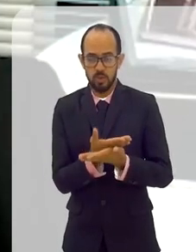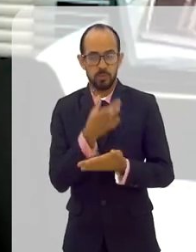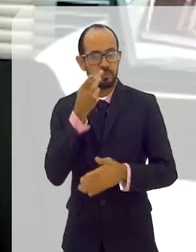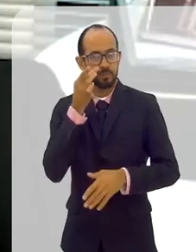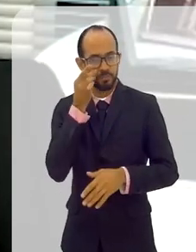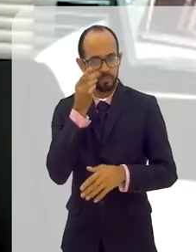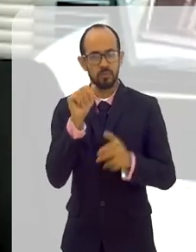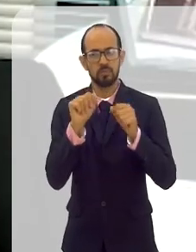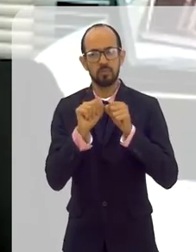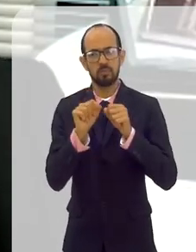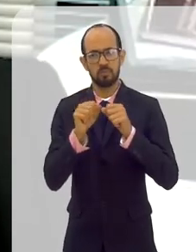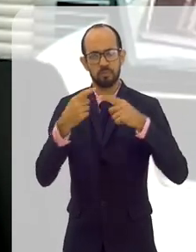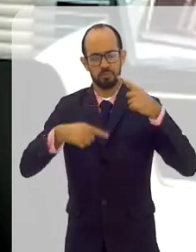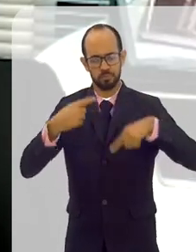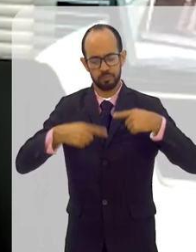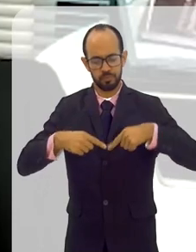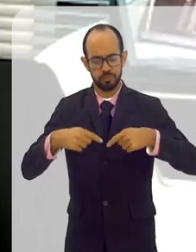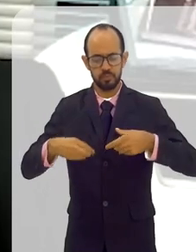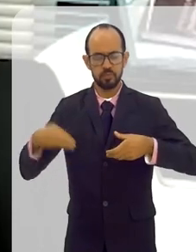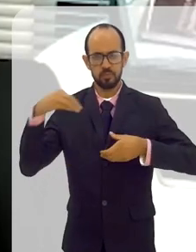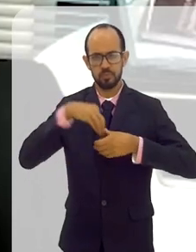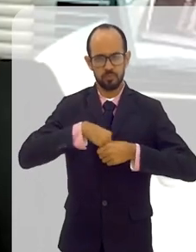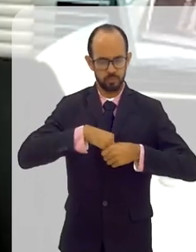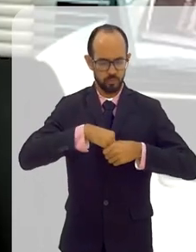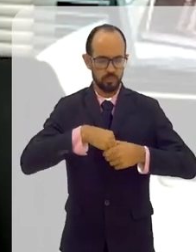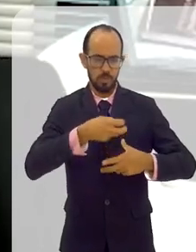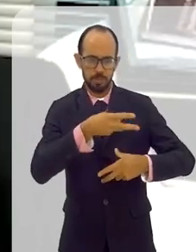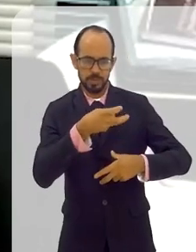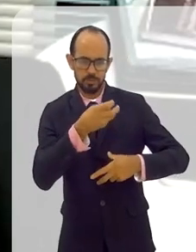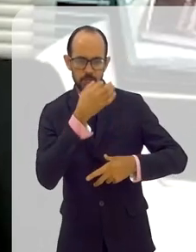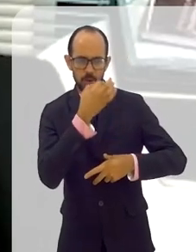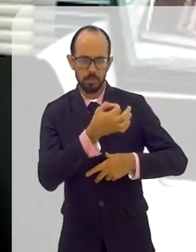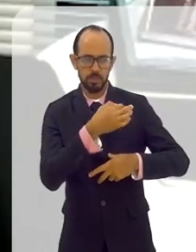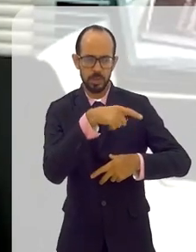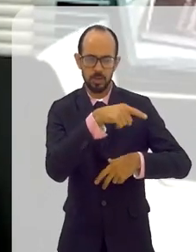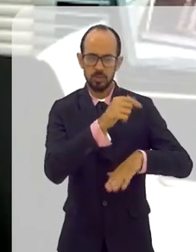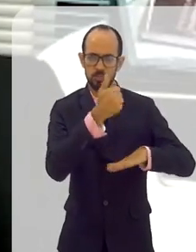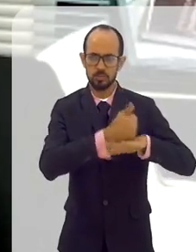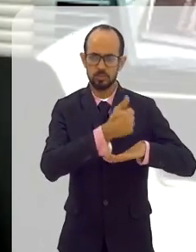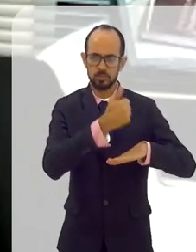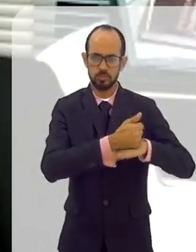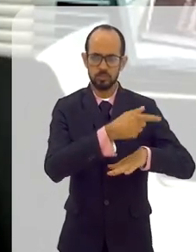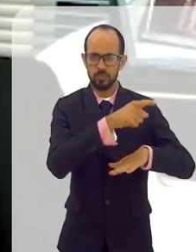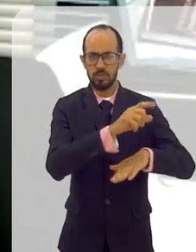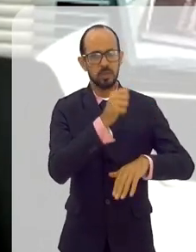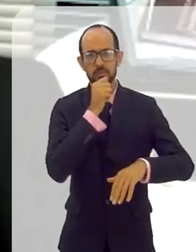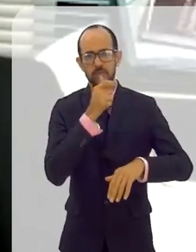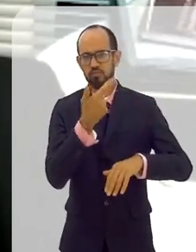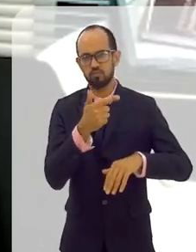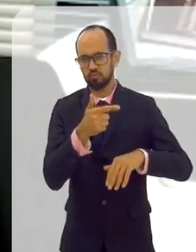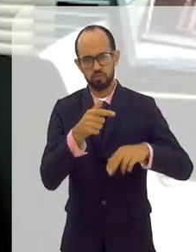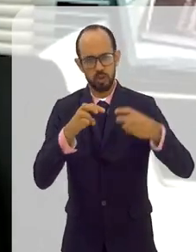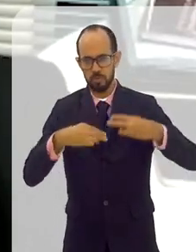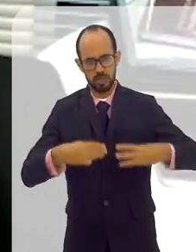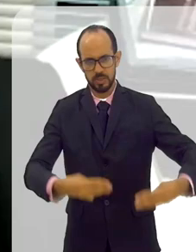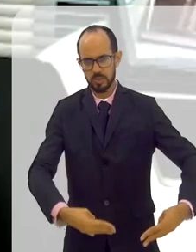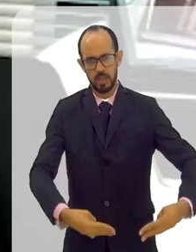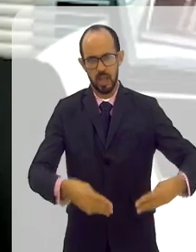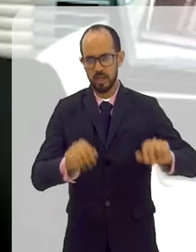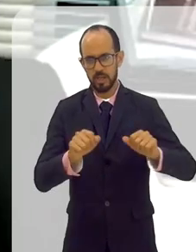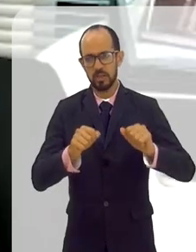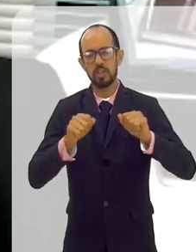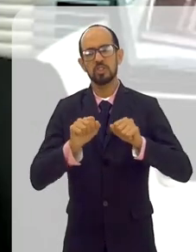implantamos políticas internas, ouvindo esses especialistas, que sequer tinham sido implantadas pelo Ministério da Saúde, com uma